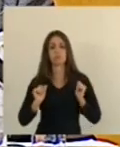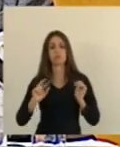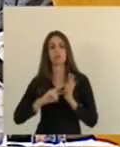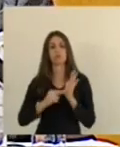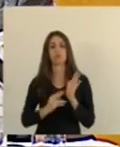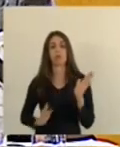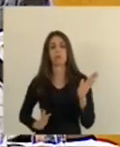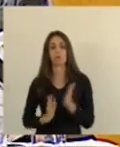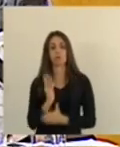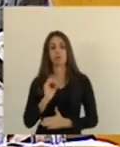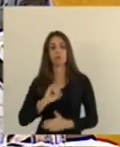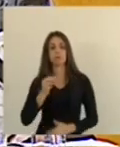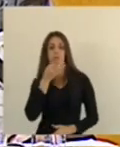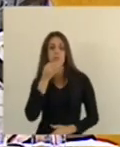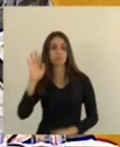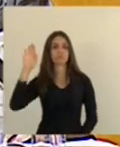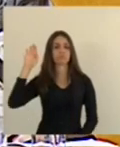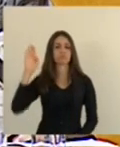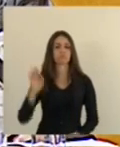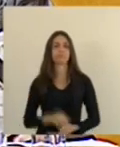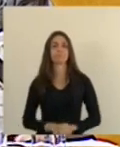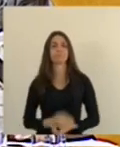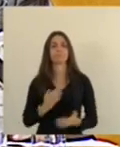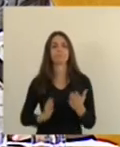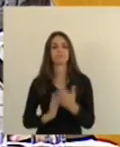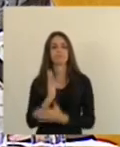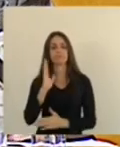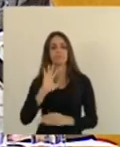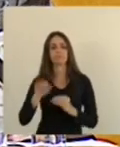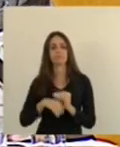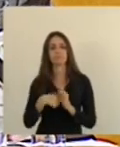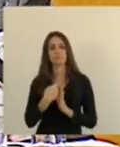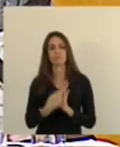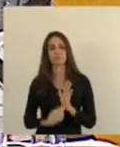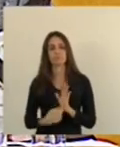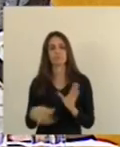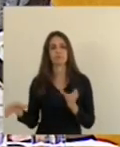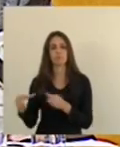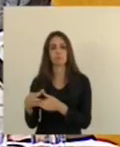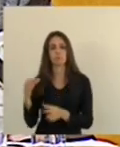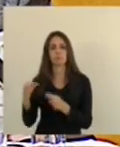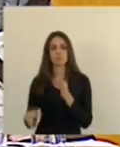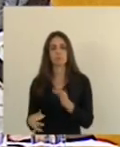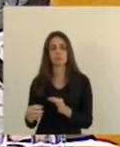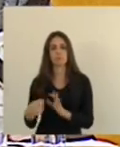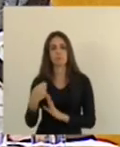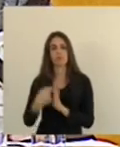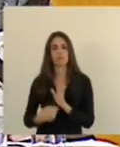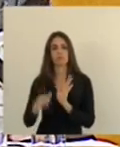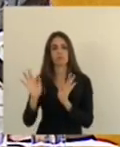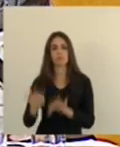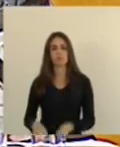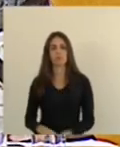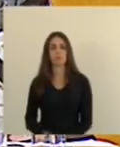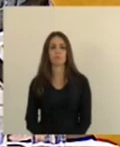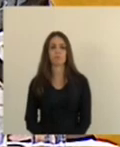os contrários se manifestem aprovado com a emenda a comissão de justiça para a redação final